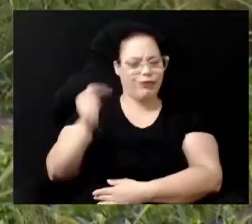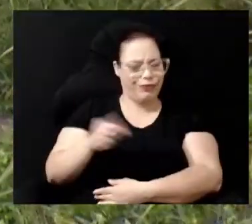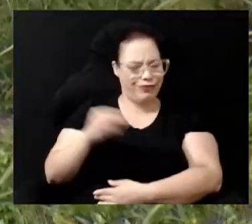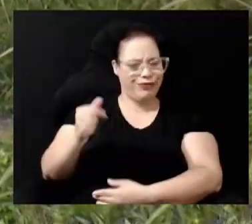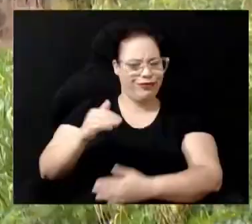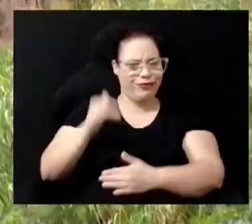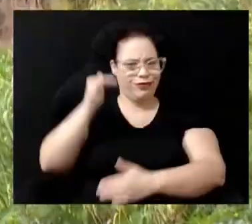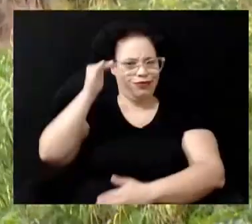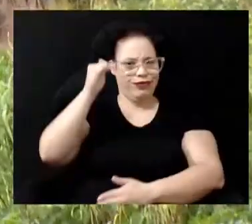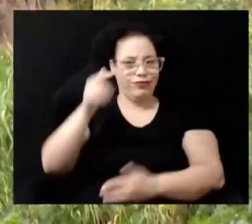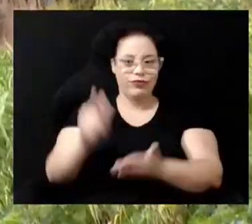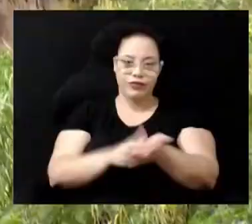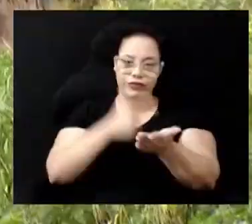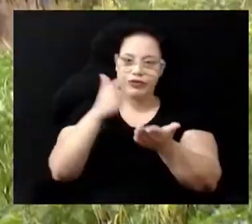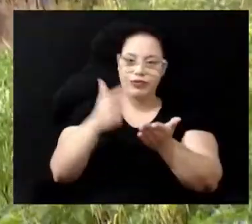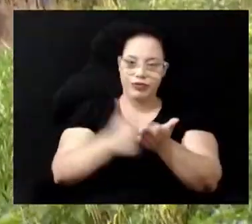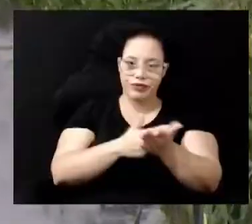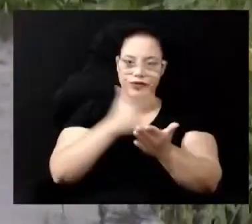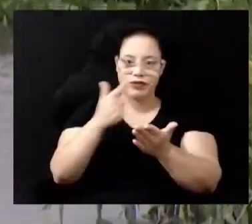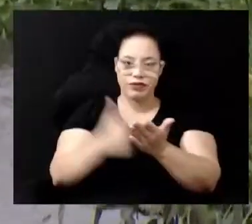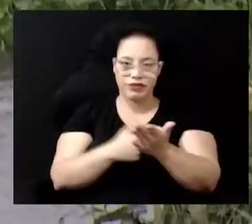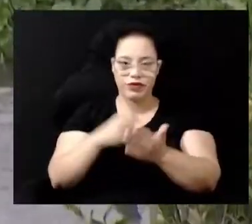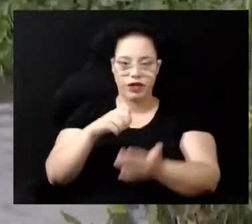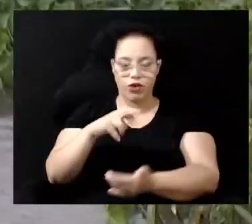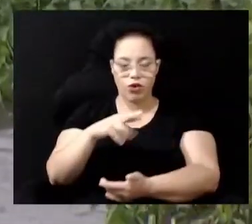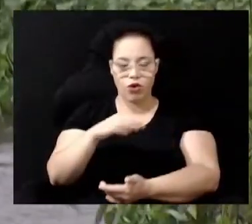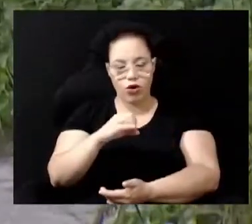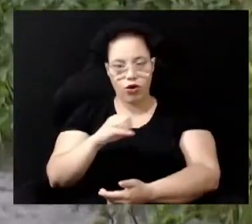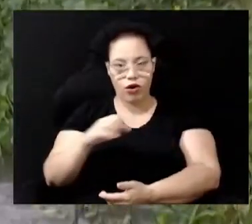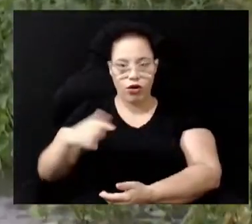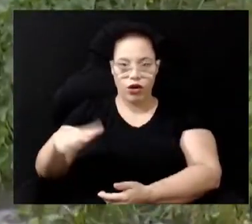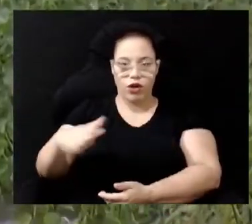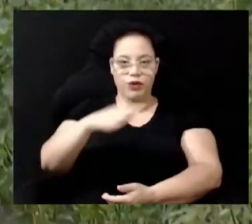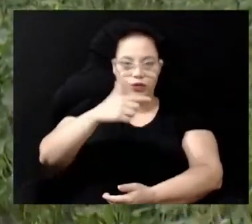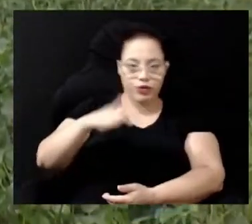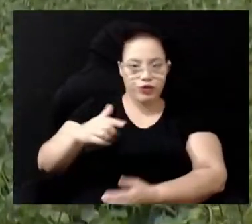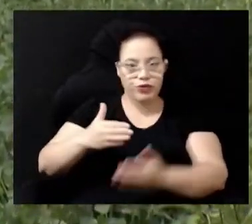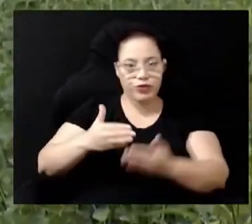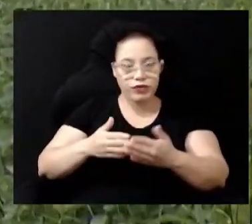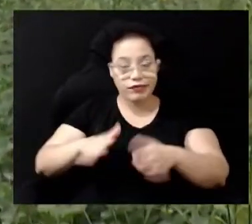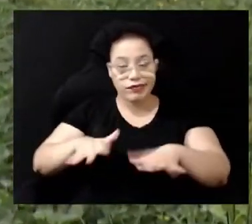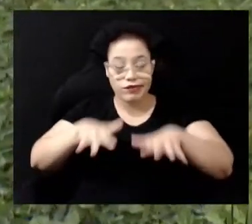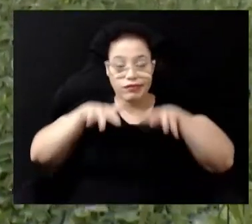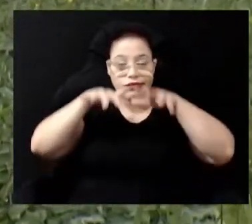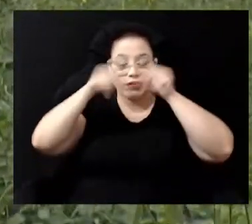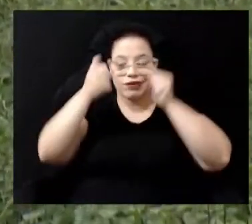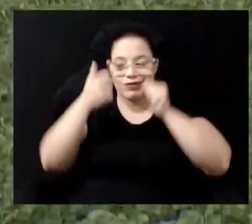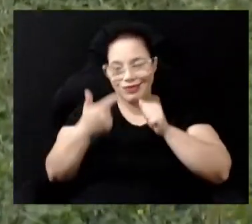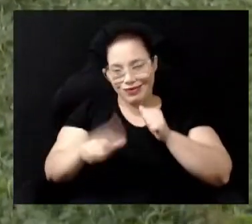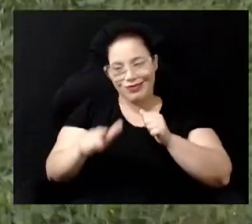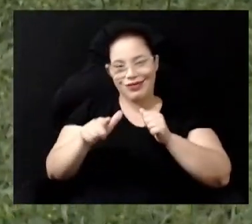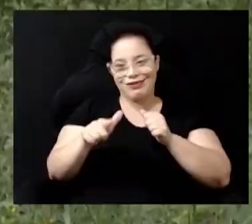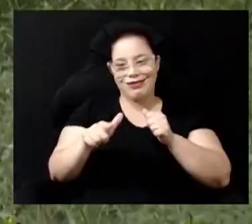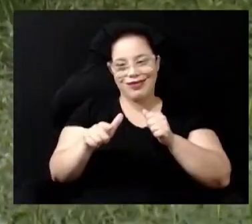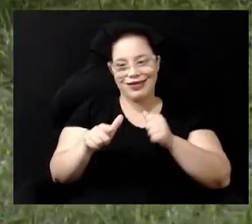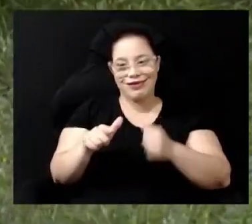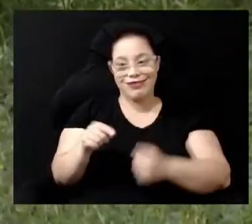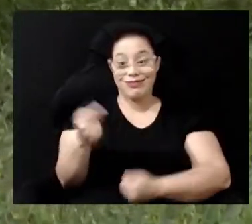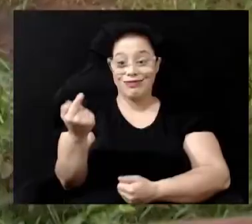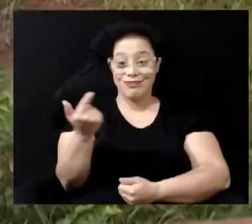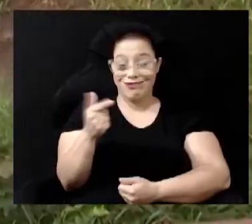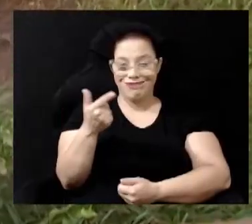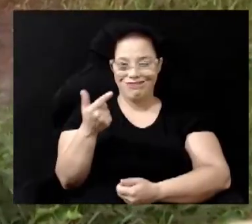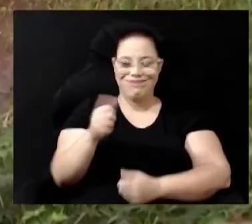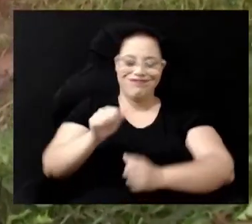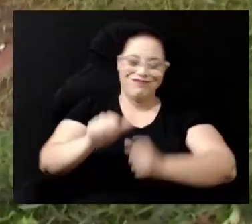limpeza no entorno, o córrego da Lagoa começa a respirar novamente Esse é o primeiro passo para a recuperação